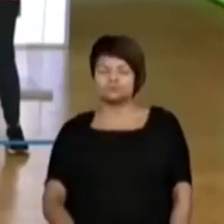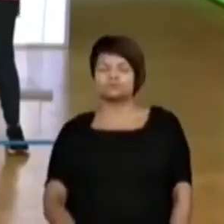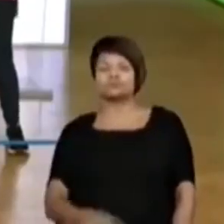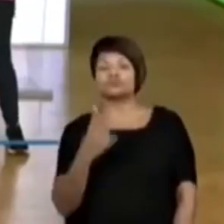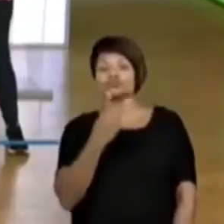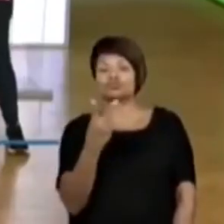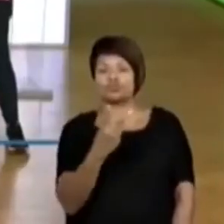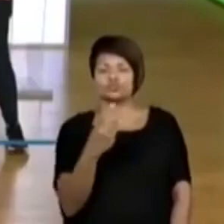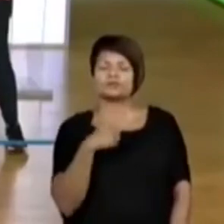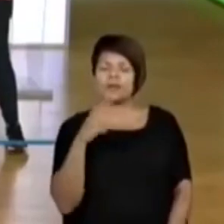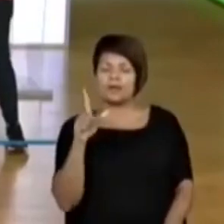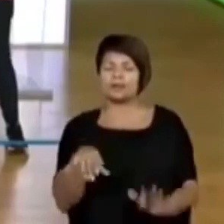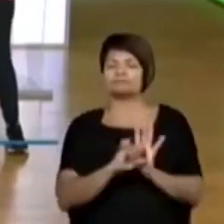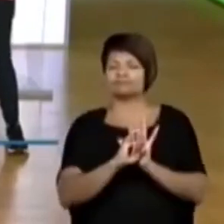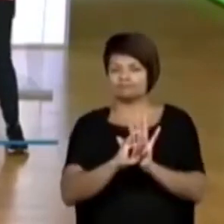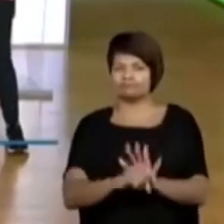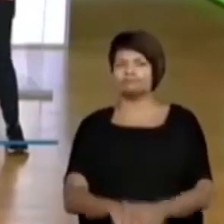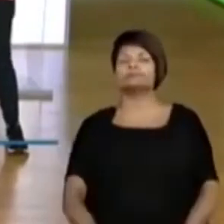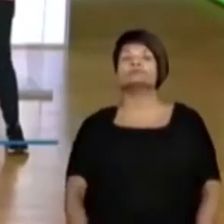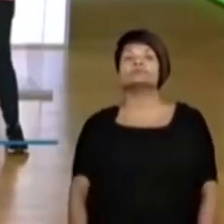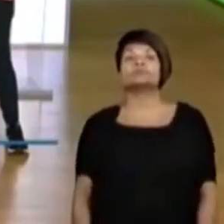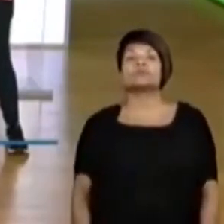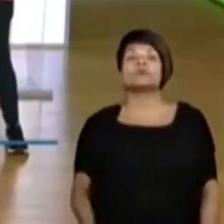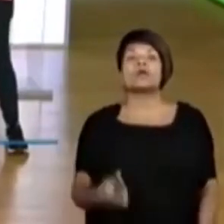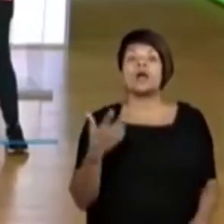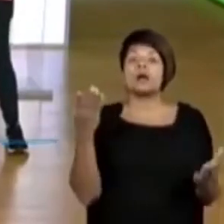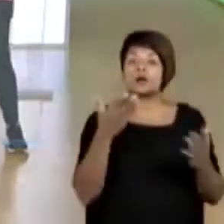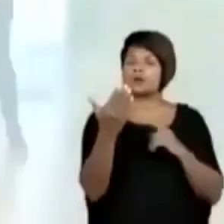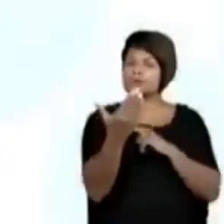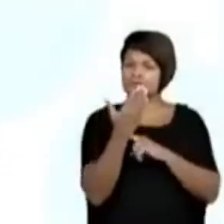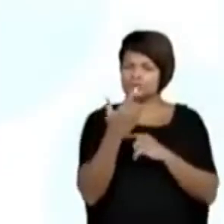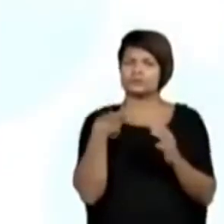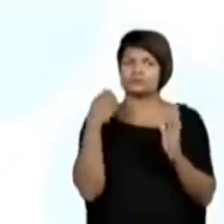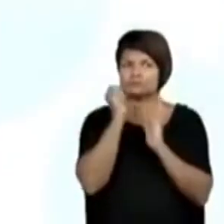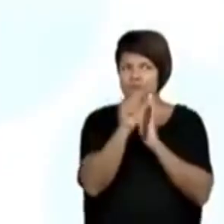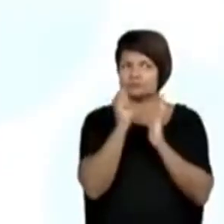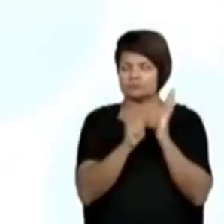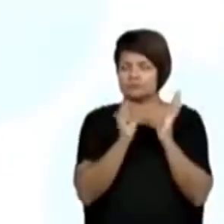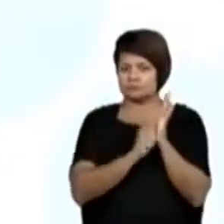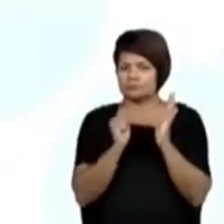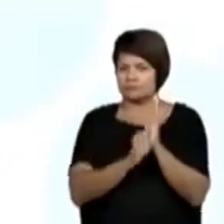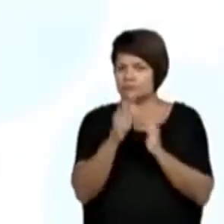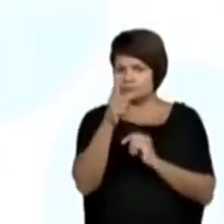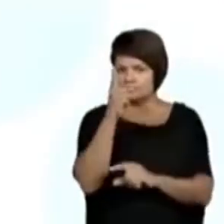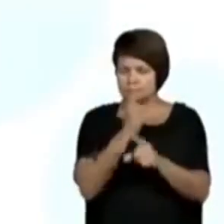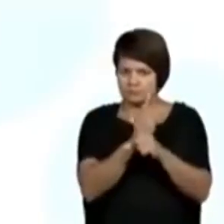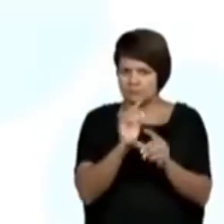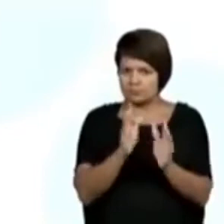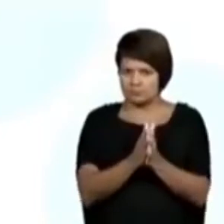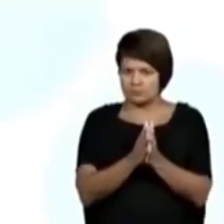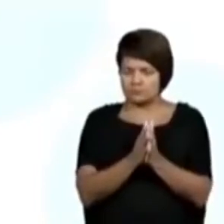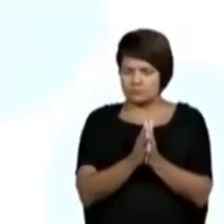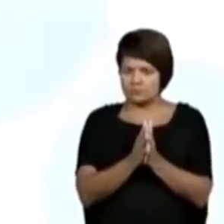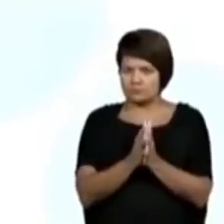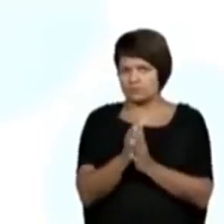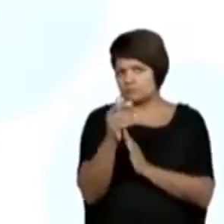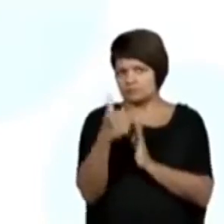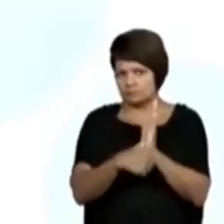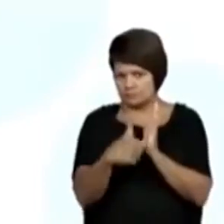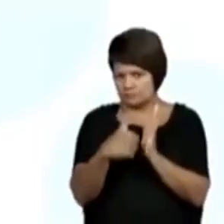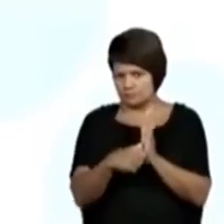ajuda de vocês. Vamos preencher essas informações aí que você encontra no seu registro geral?